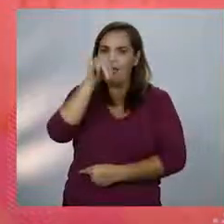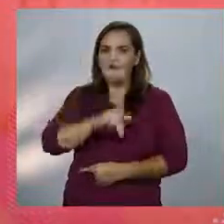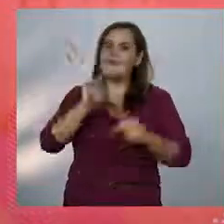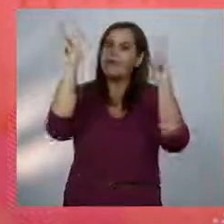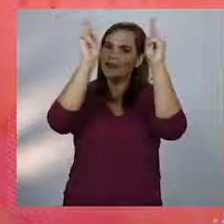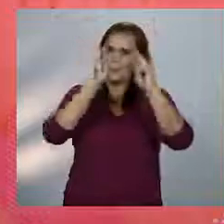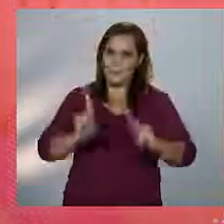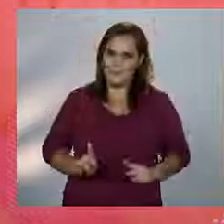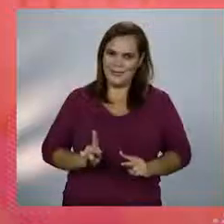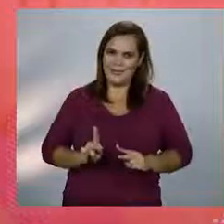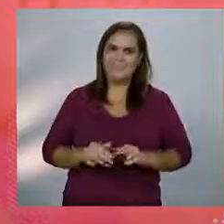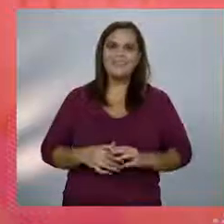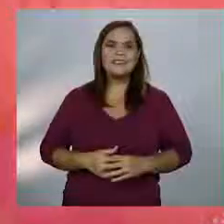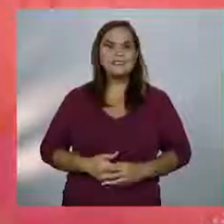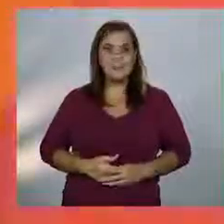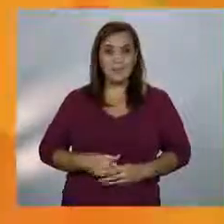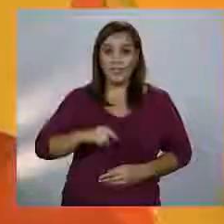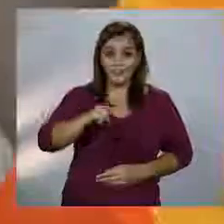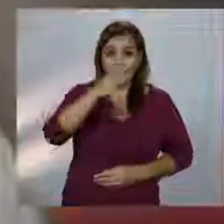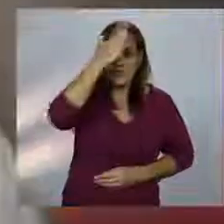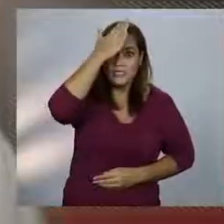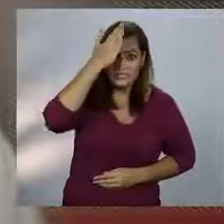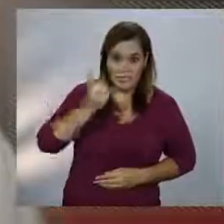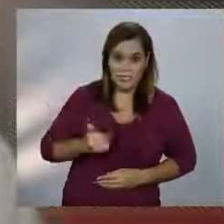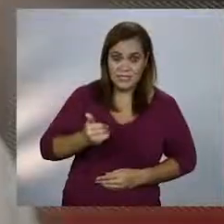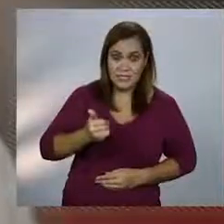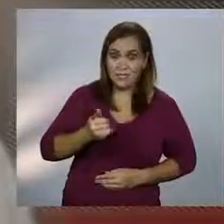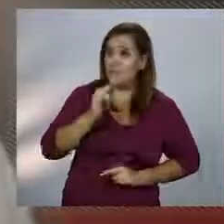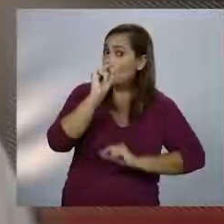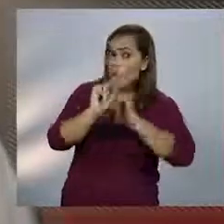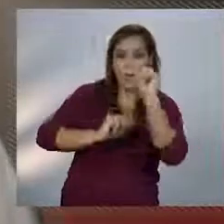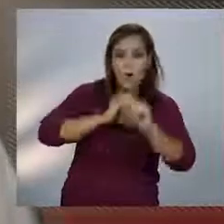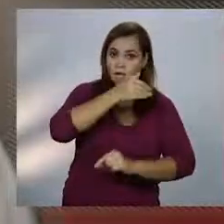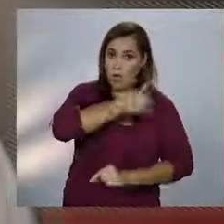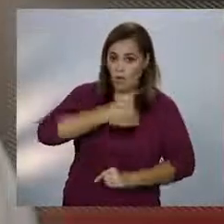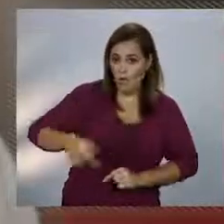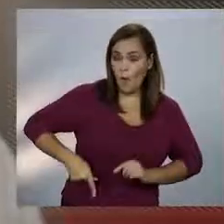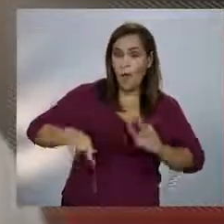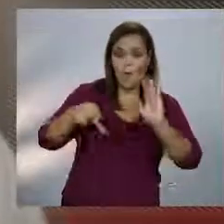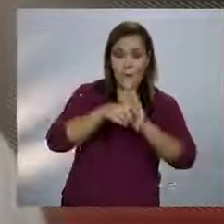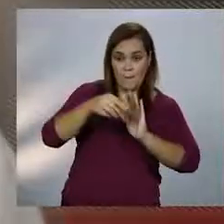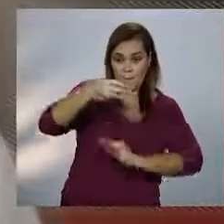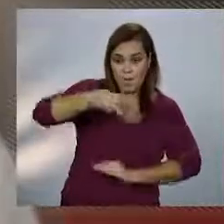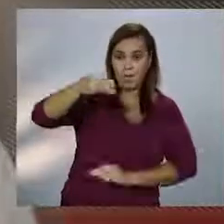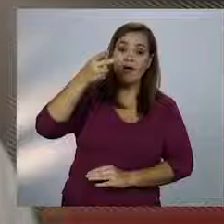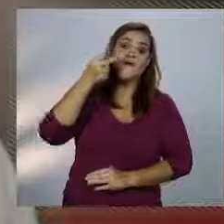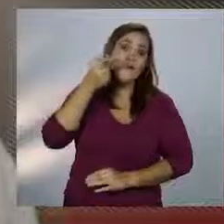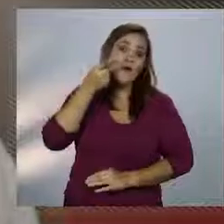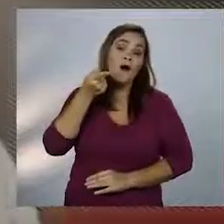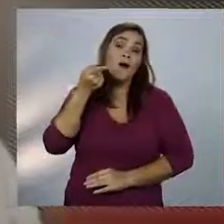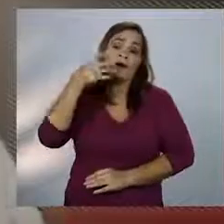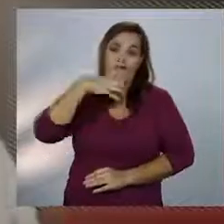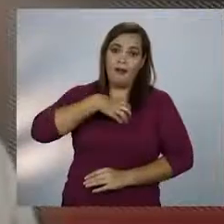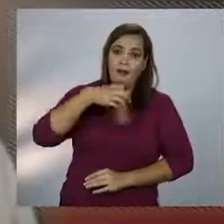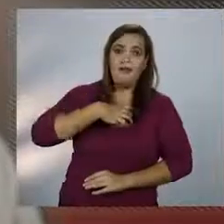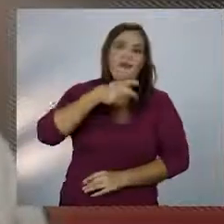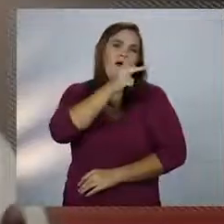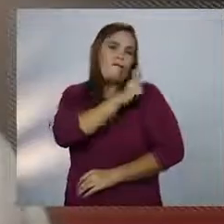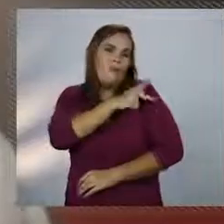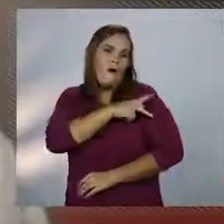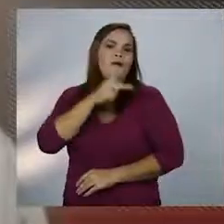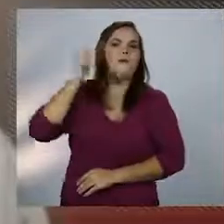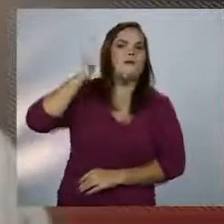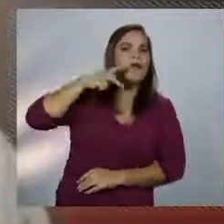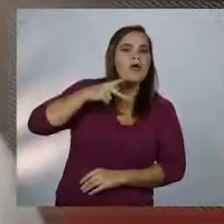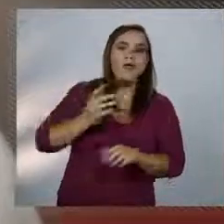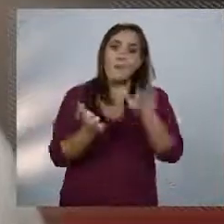paz ao Rio Grande do Norte. Você sabe o que os governadores do Maranhão, Ceará, Bahia, Piauí, Paraíba e